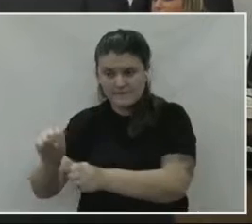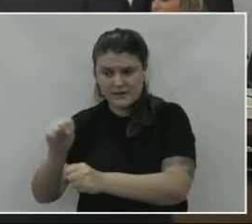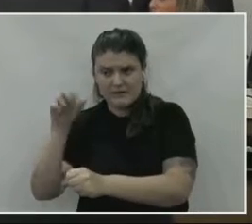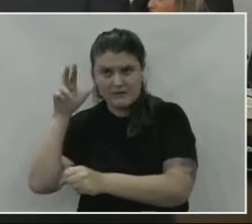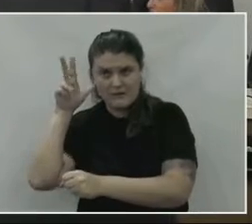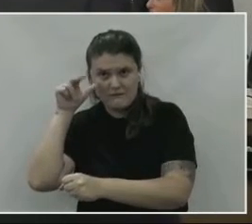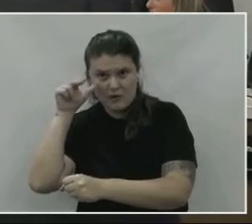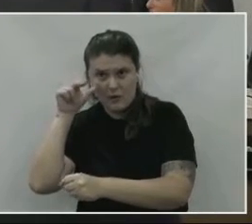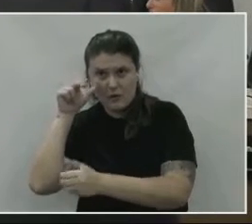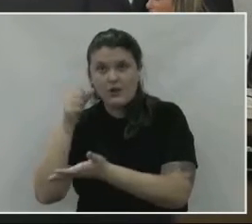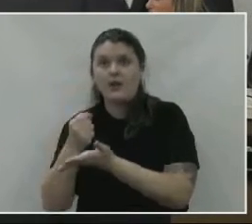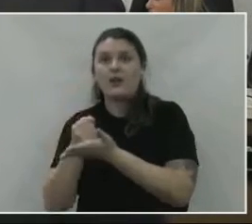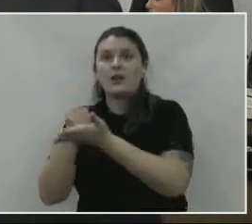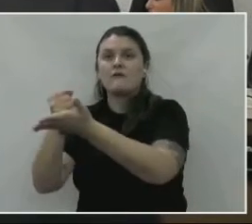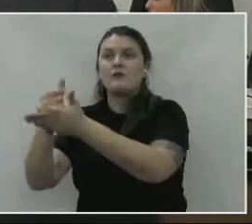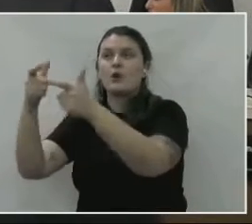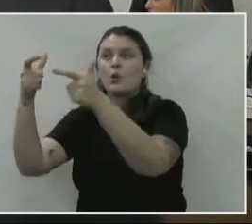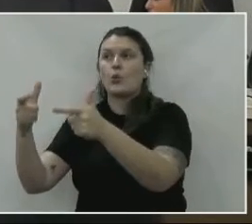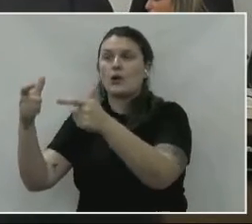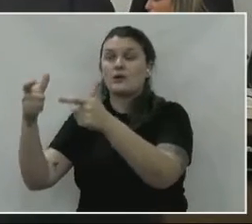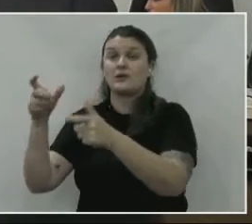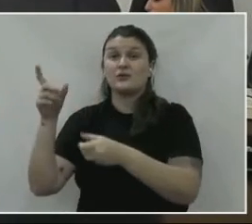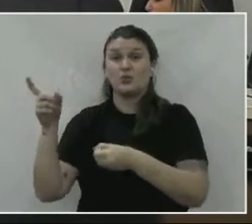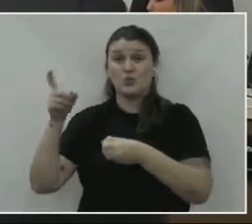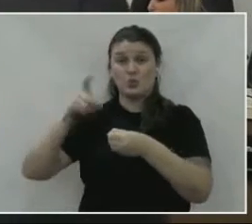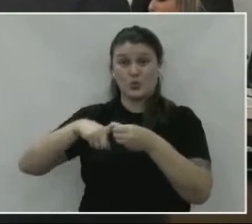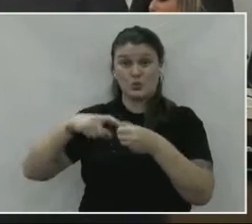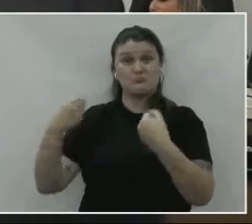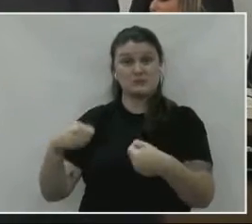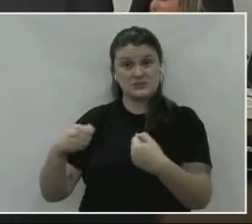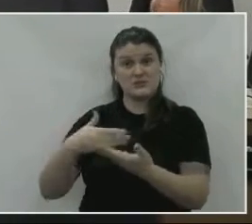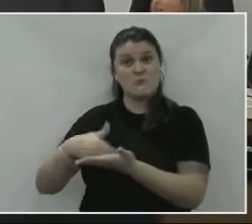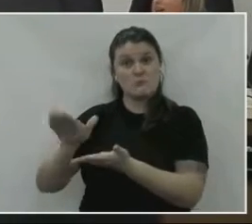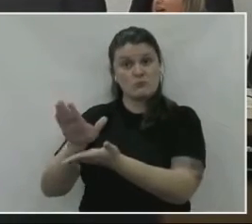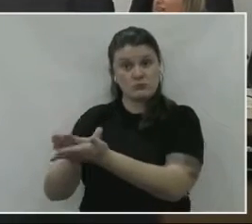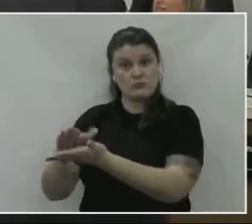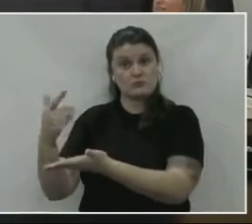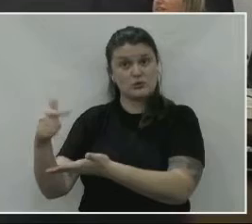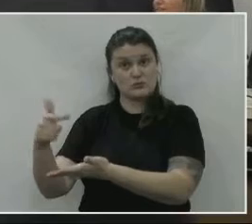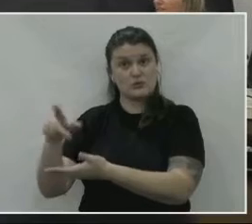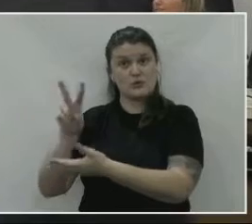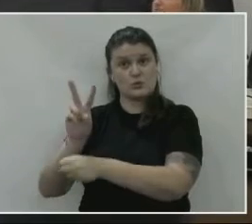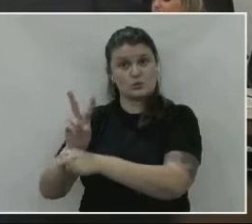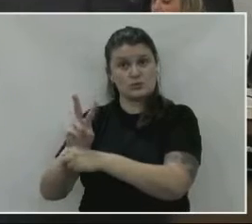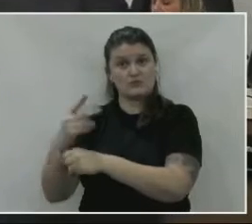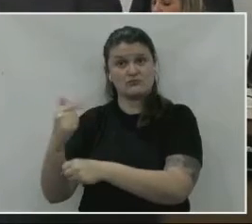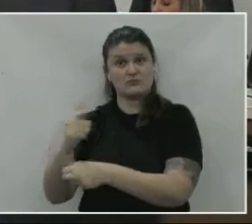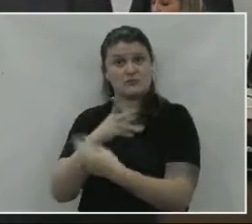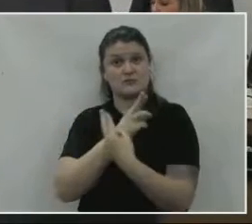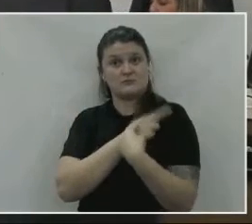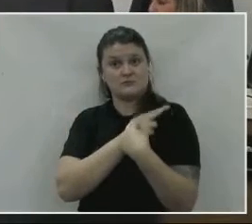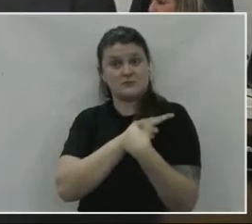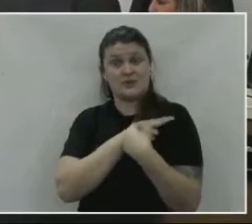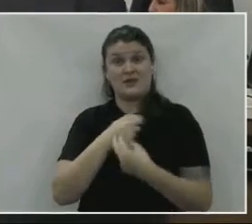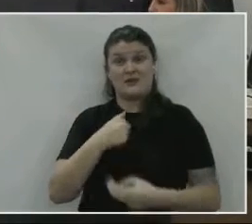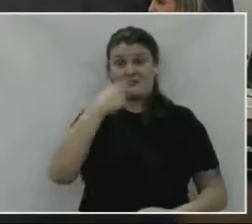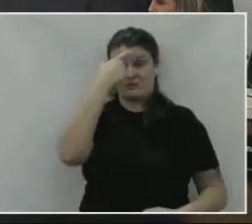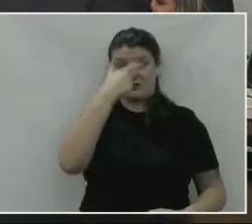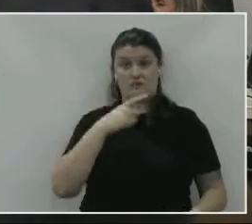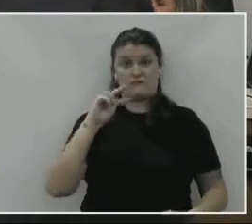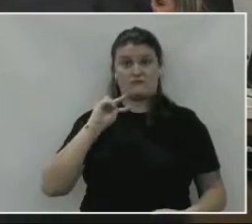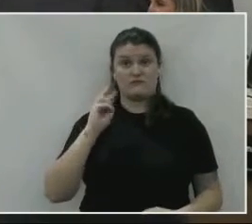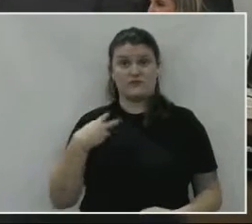e possa autuar, né, os proprietários, né. Eu como vereador, por